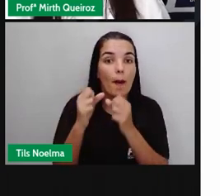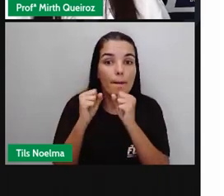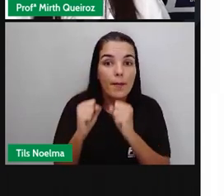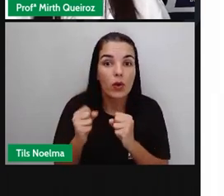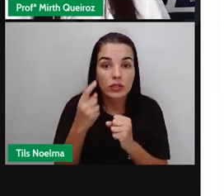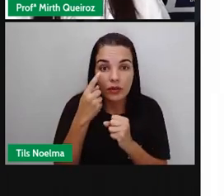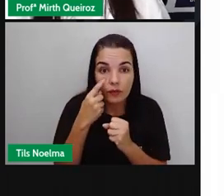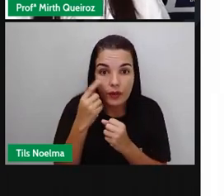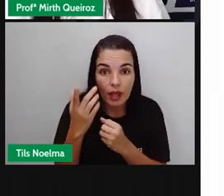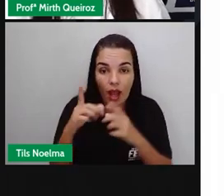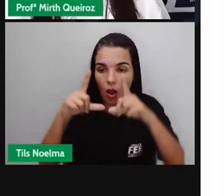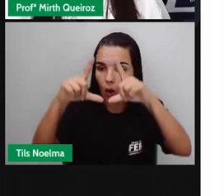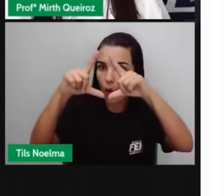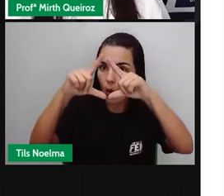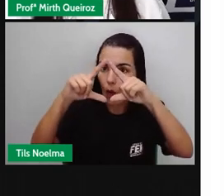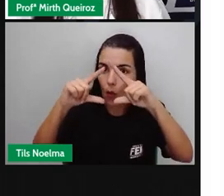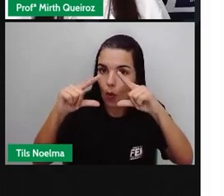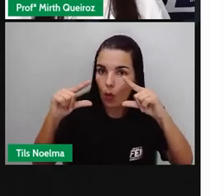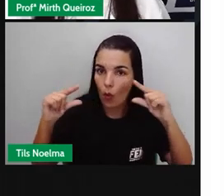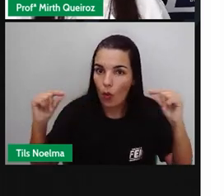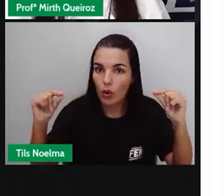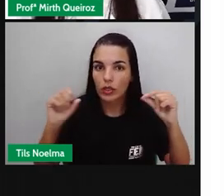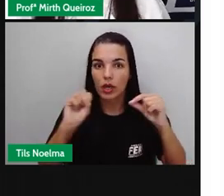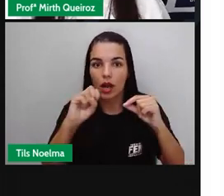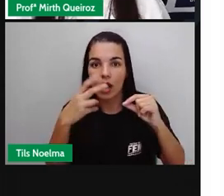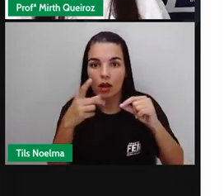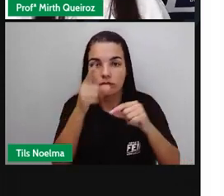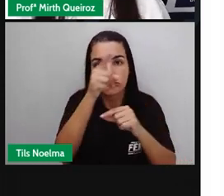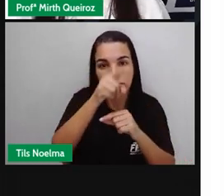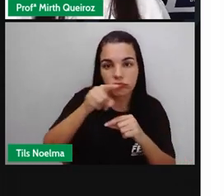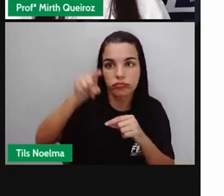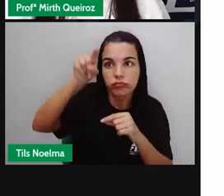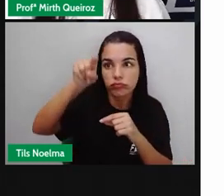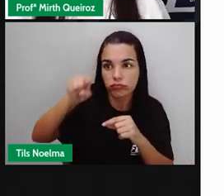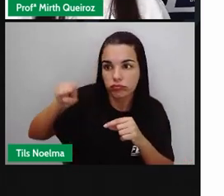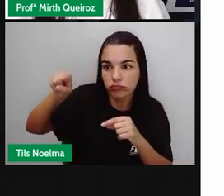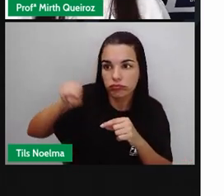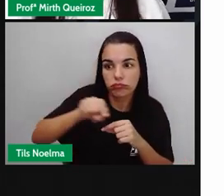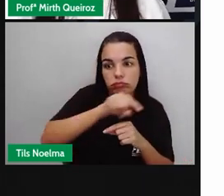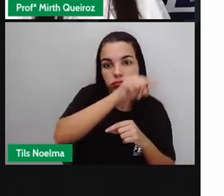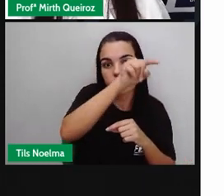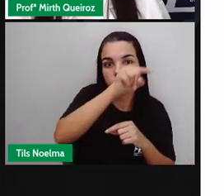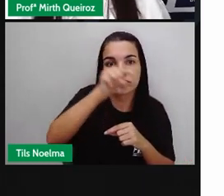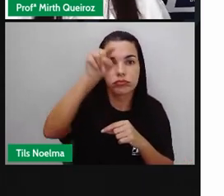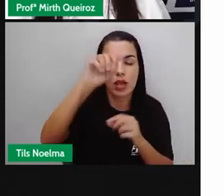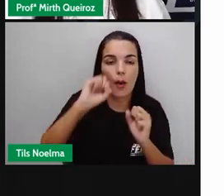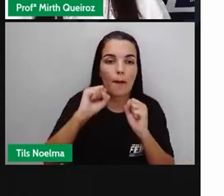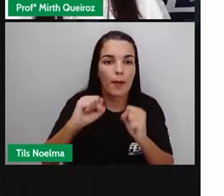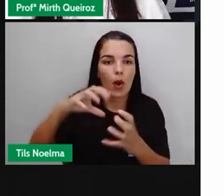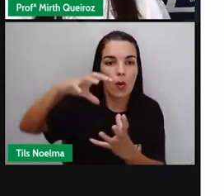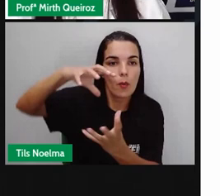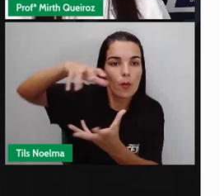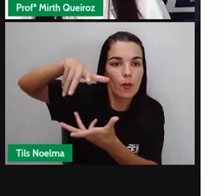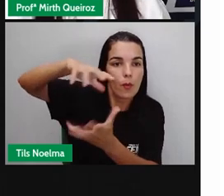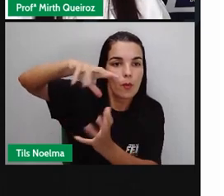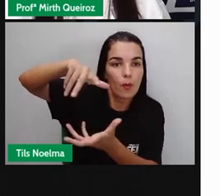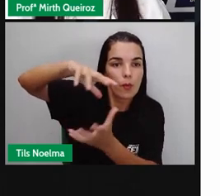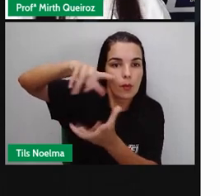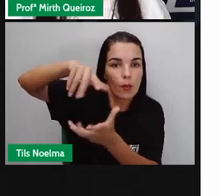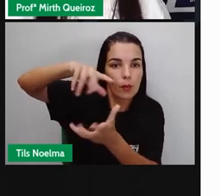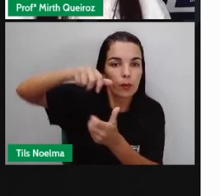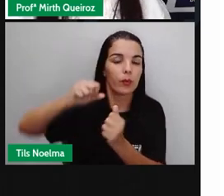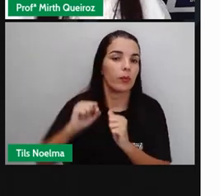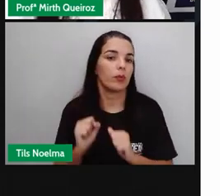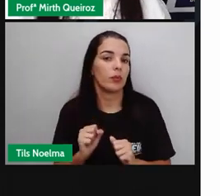na forma de cone, né? Ou a gente pode fazer ali na forma de quadrado, pegando só uma região. Pode ser a região do polo,